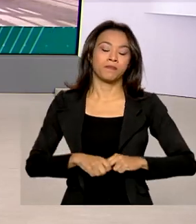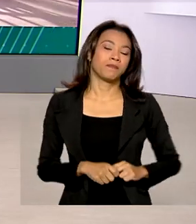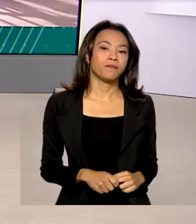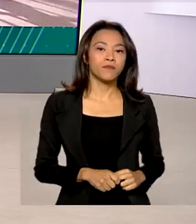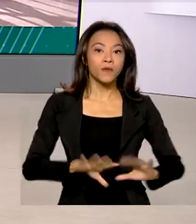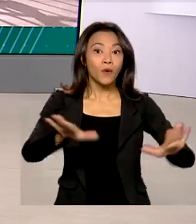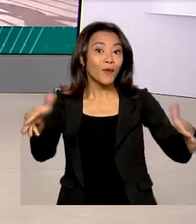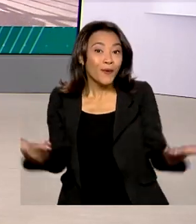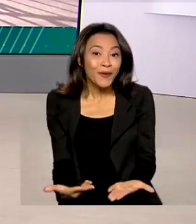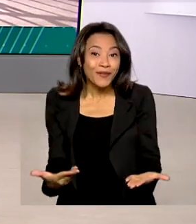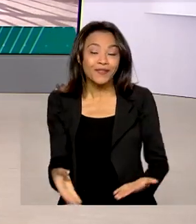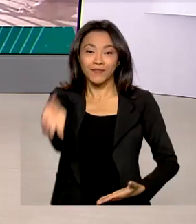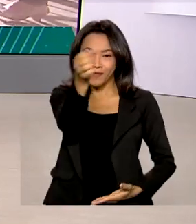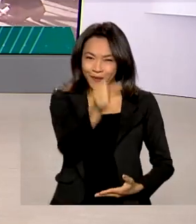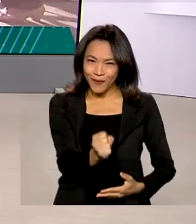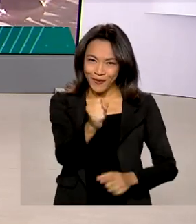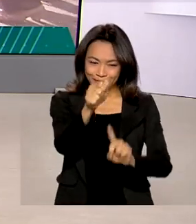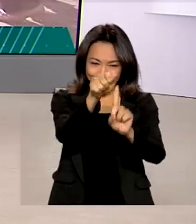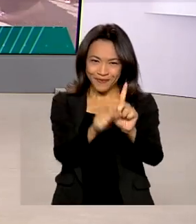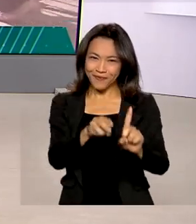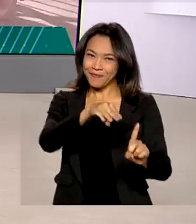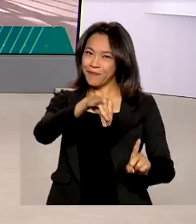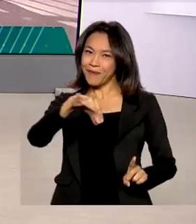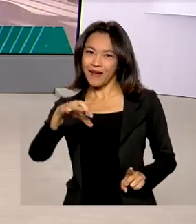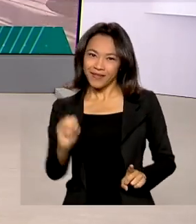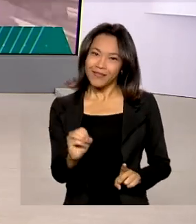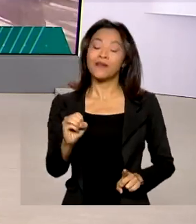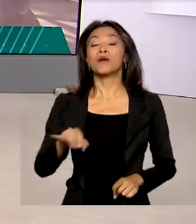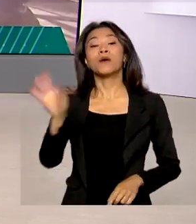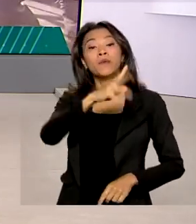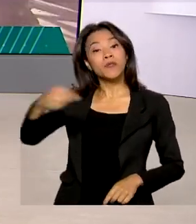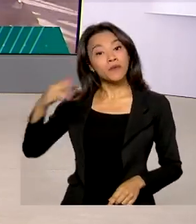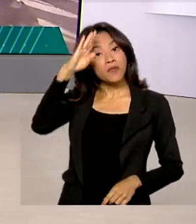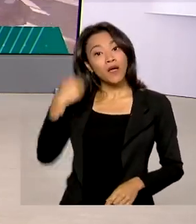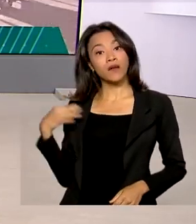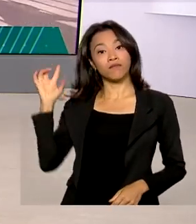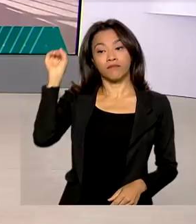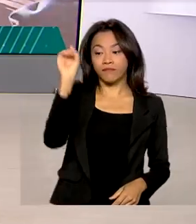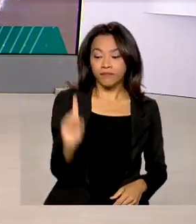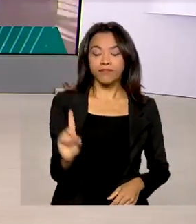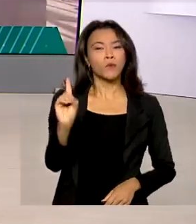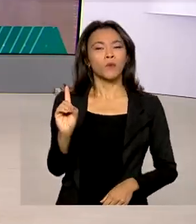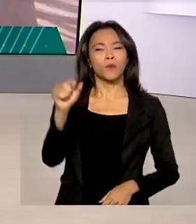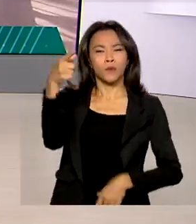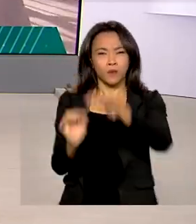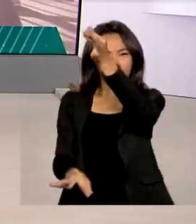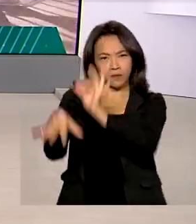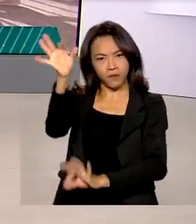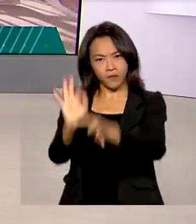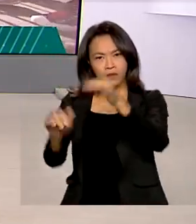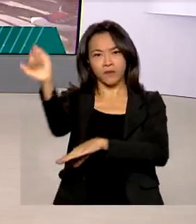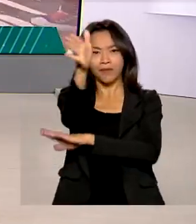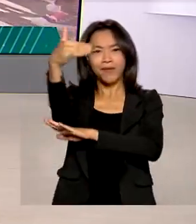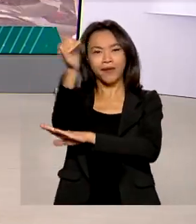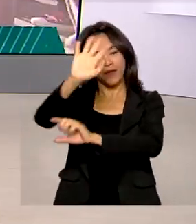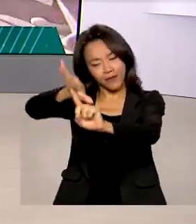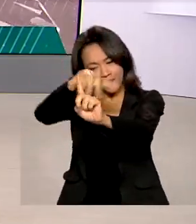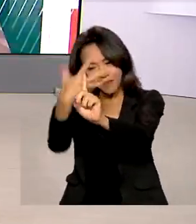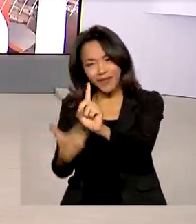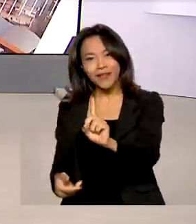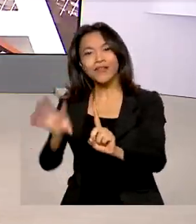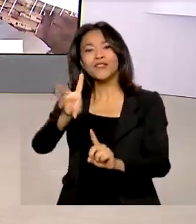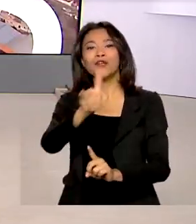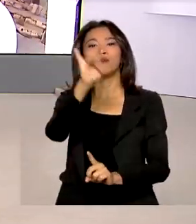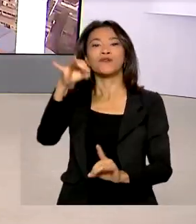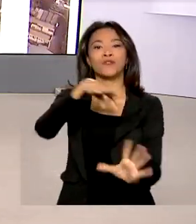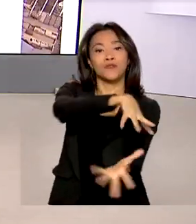Hoje, 8 de março, o presidente Jair Bolsonaro participa do hasteamento da bandeira em homenagem ao Dia Internacional